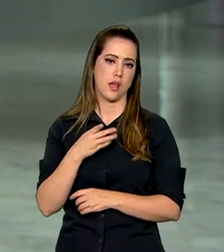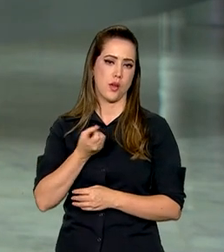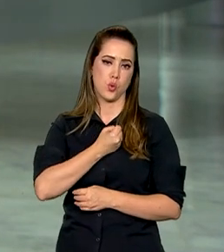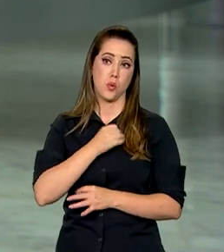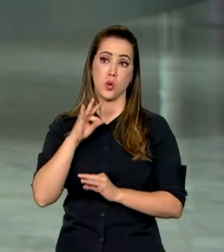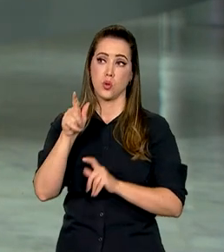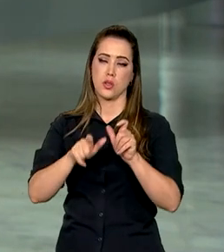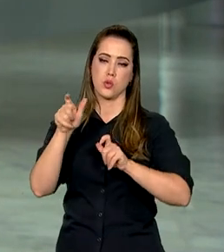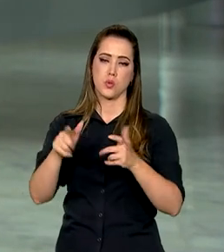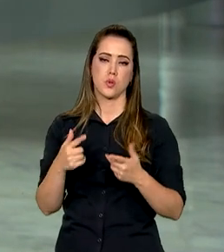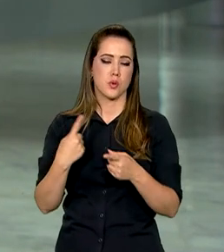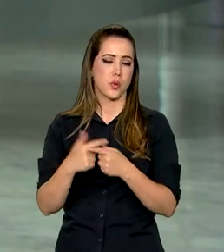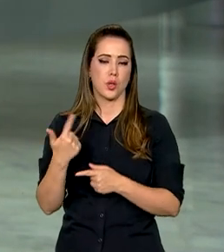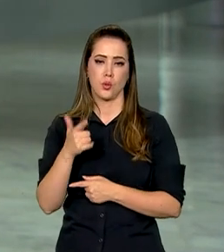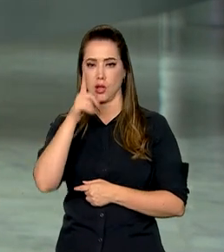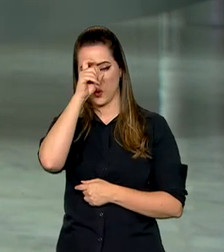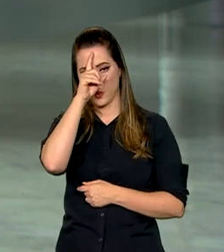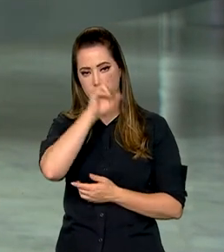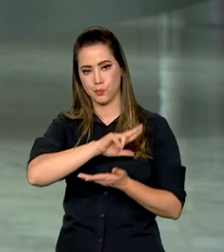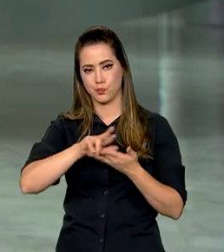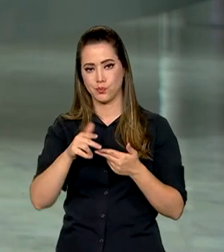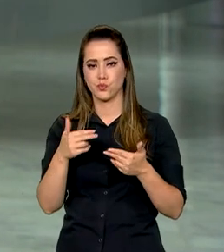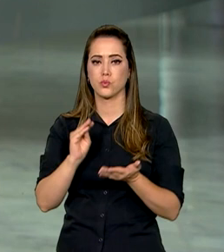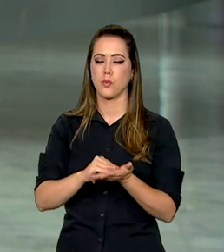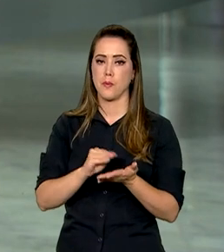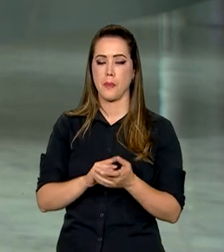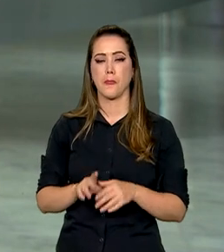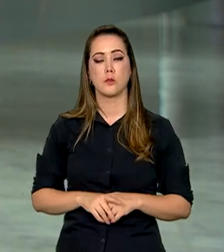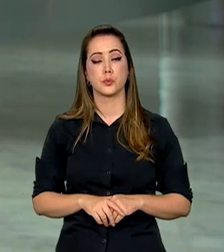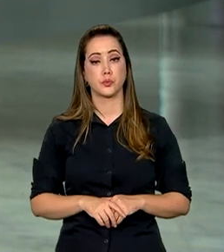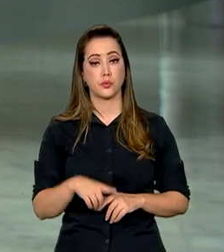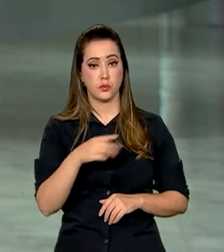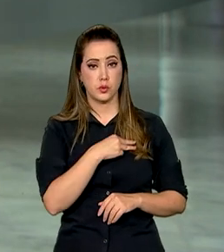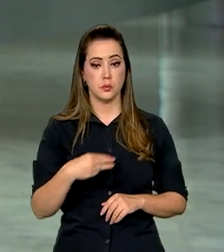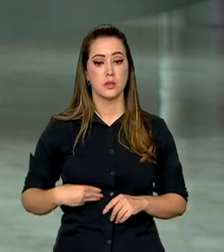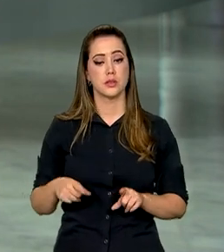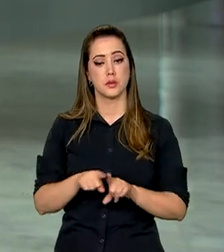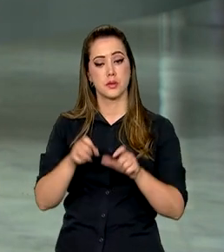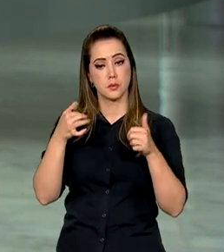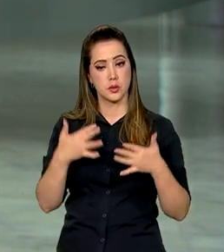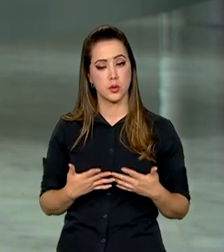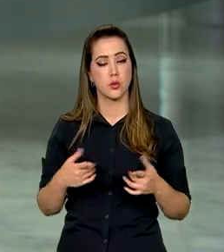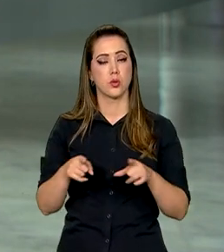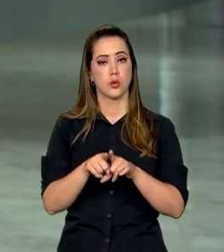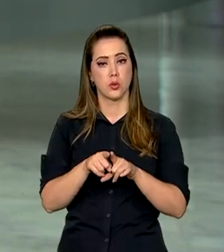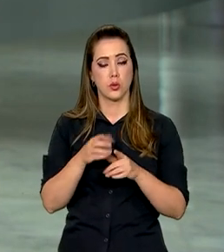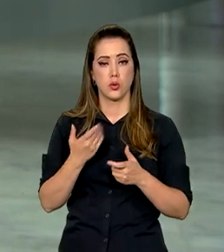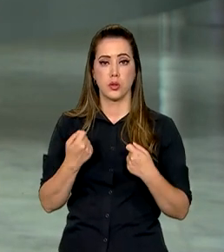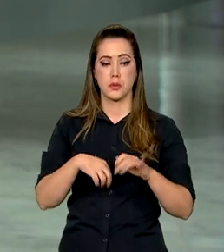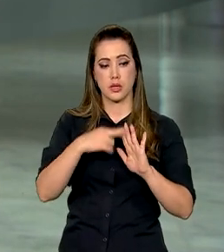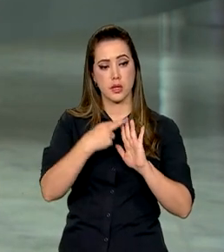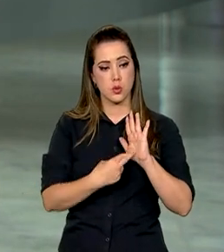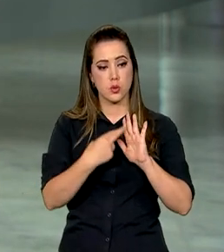também falou da responsabilidade do Conselho para aprovar uma resolução que deu uma resposta à crise humanitária na região e